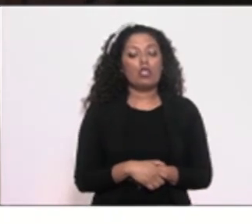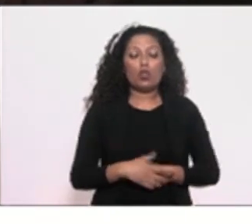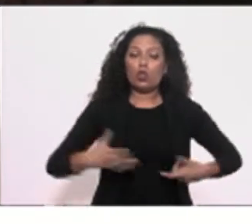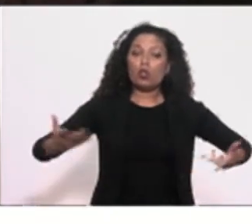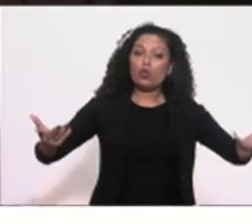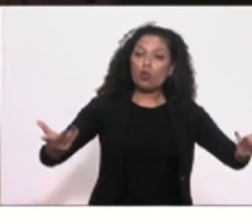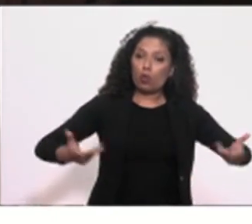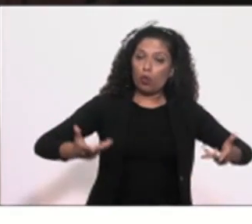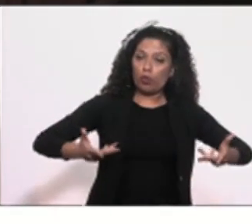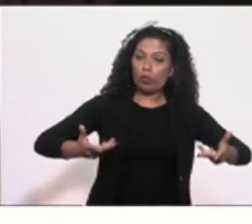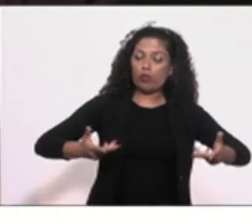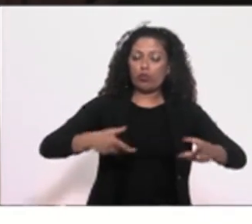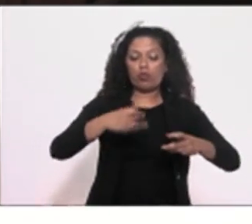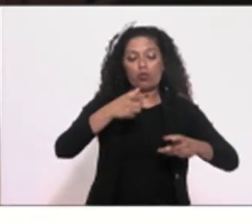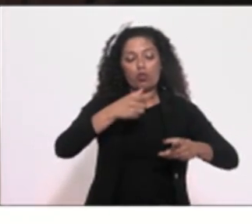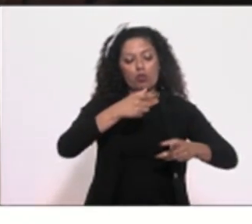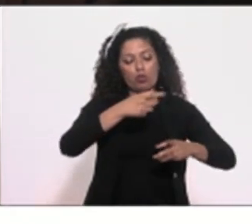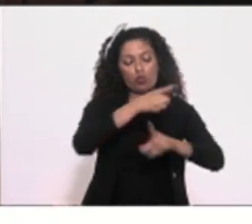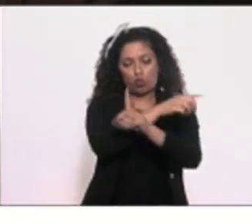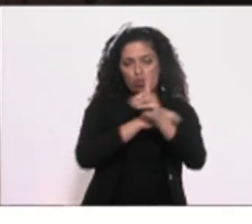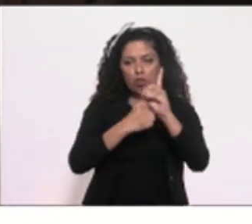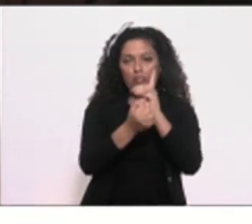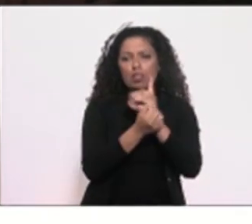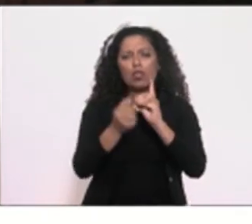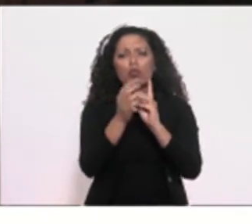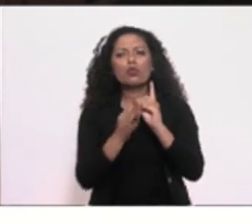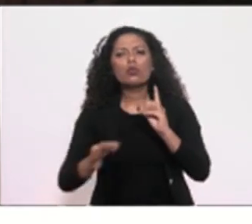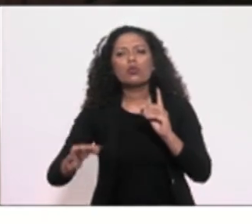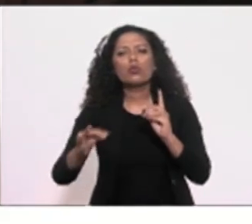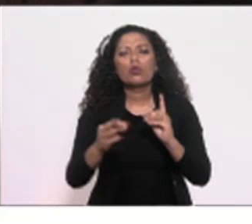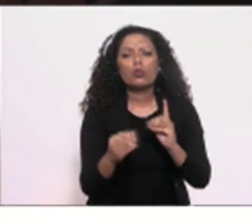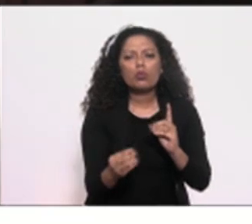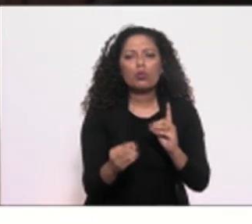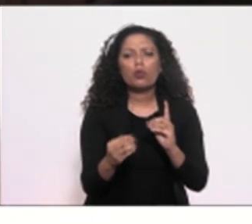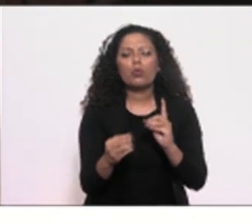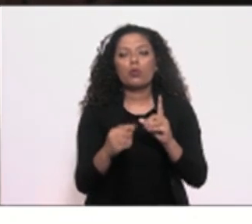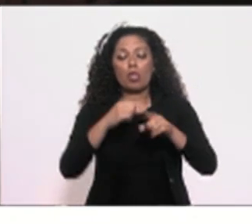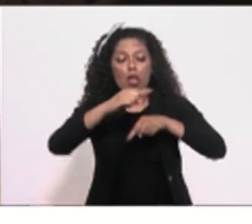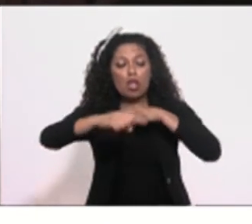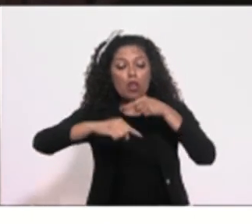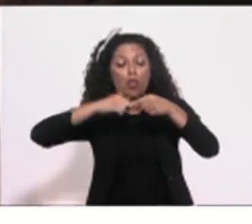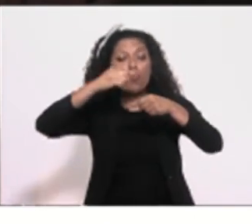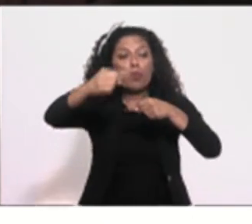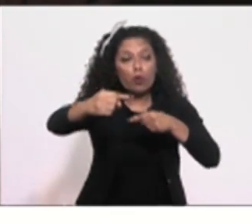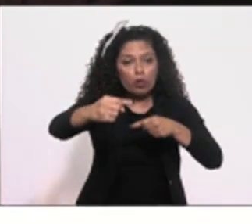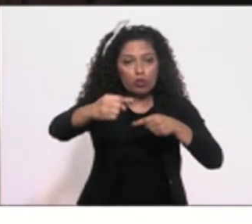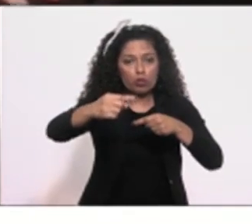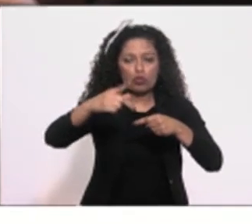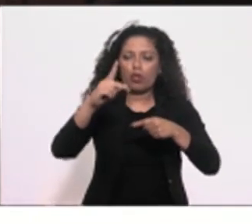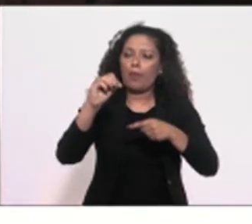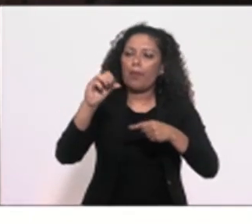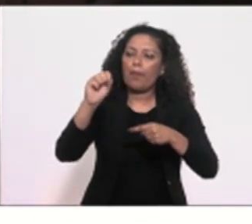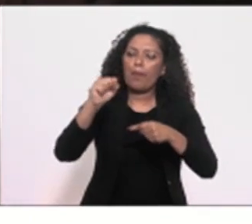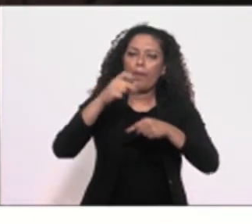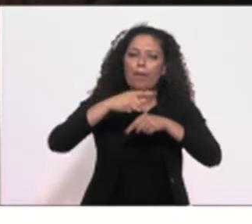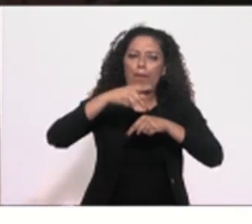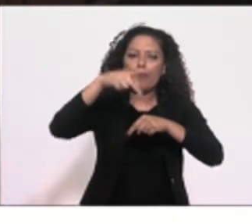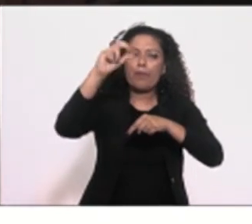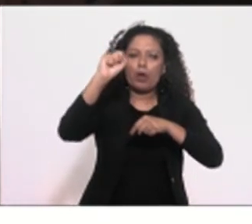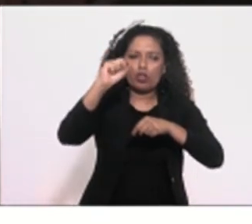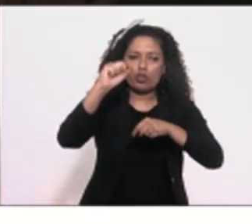pós-industrialização se deu